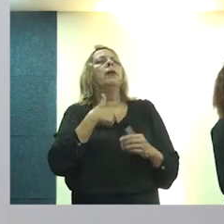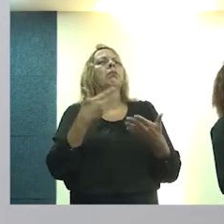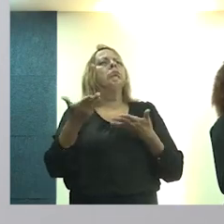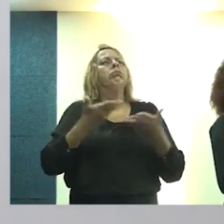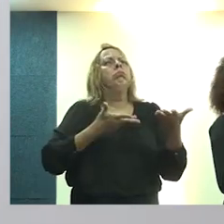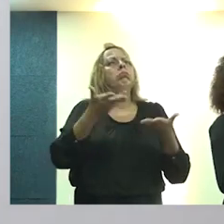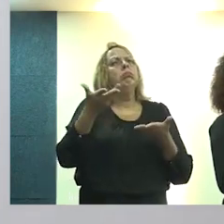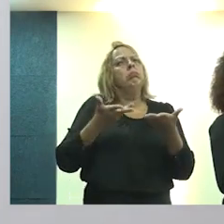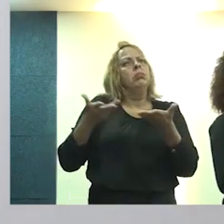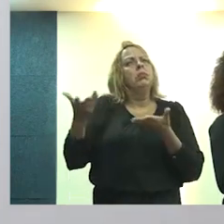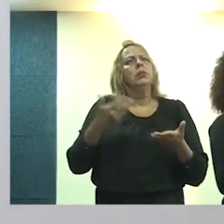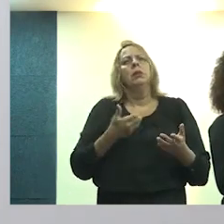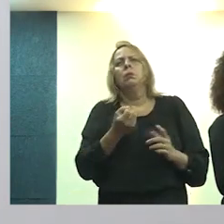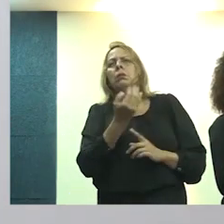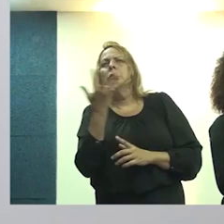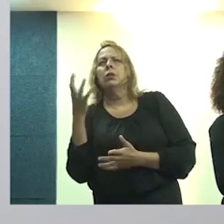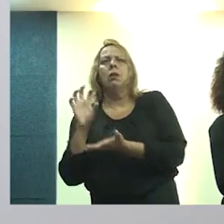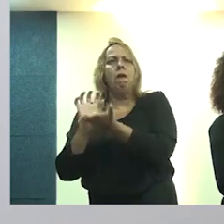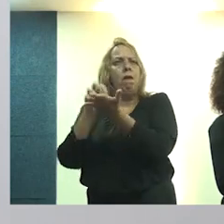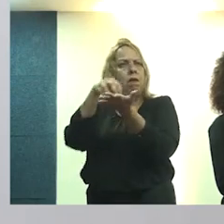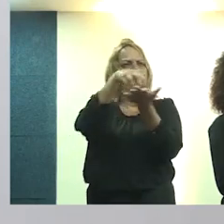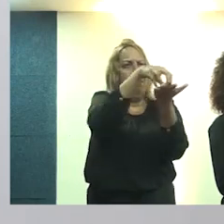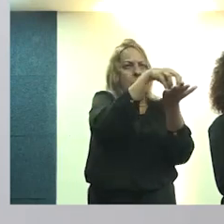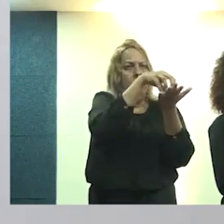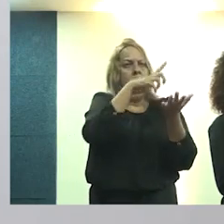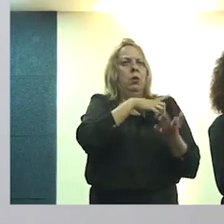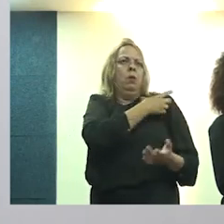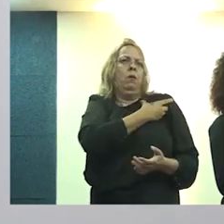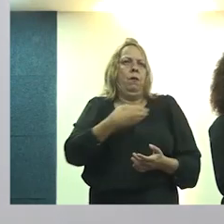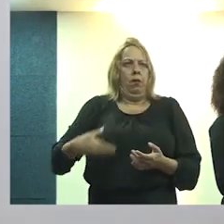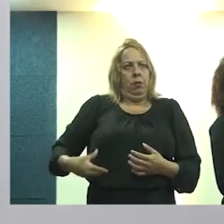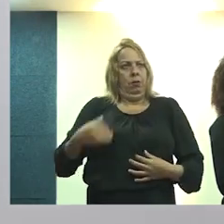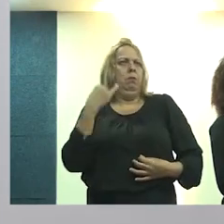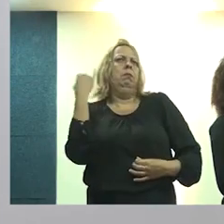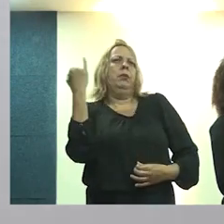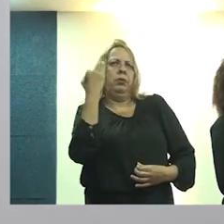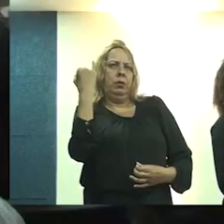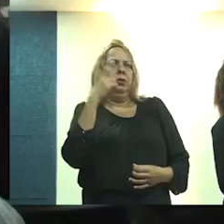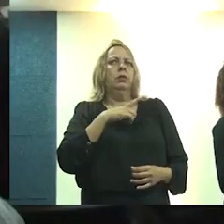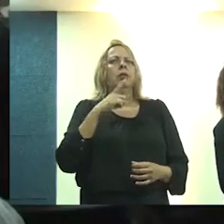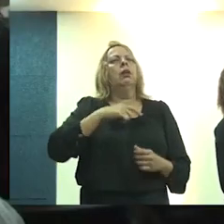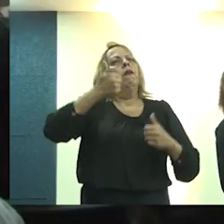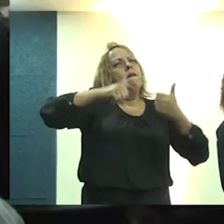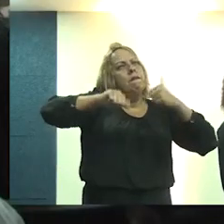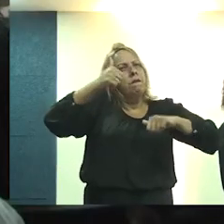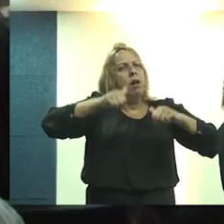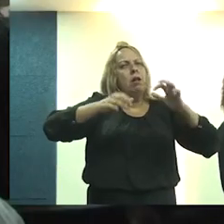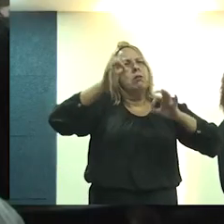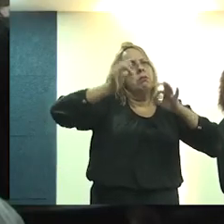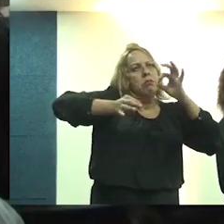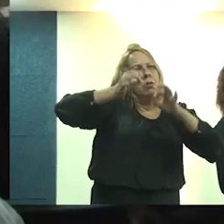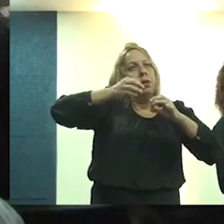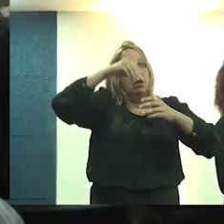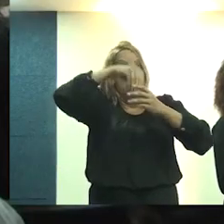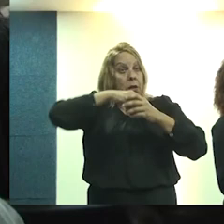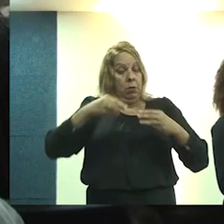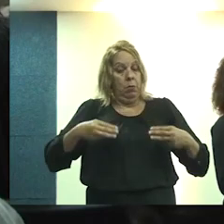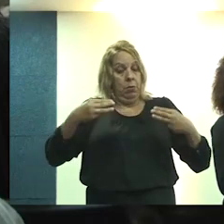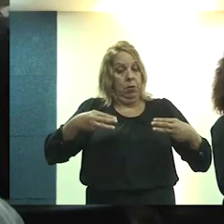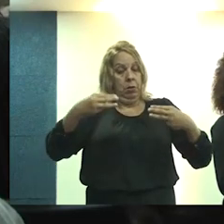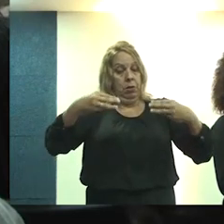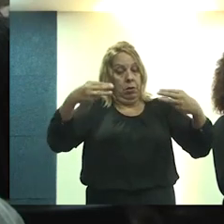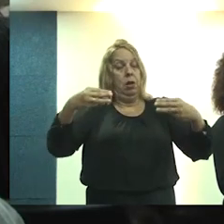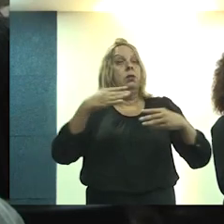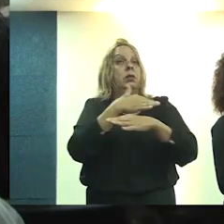articulação multissetorial do governo. Isso é muito importante. A gente tem uma avaliação dentro do Ministério das